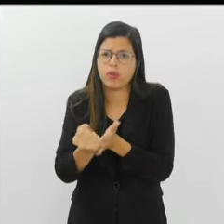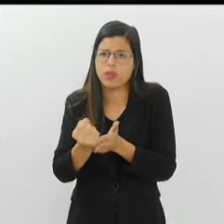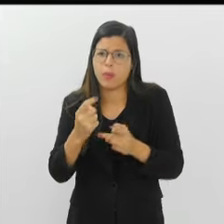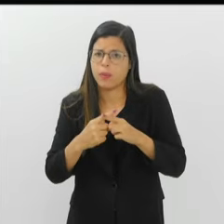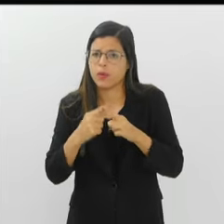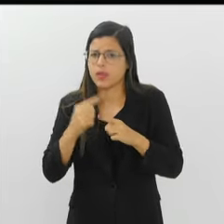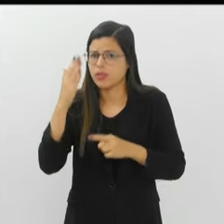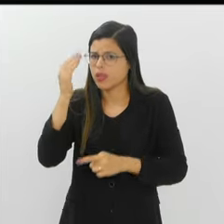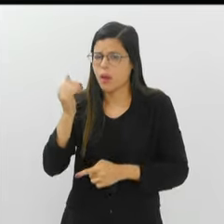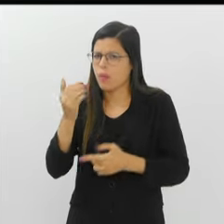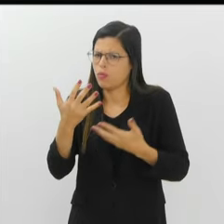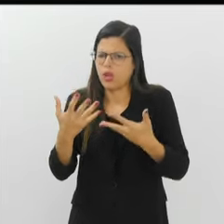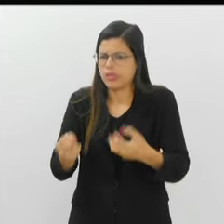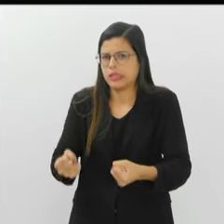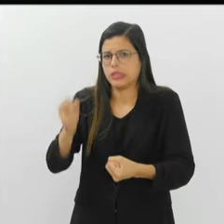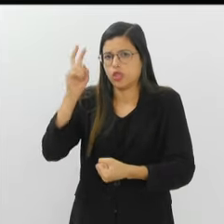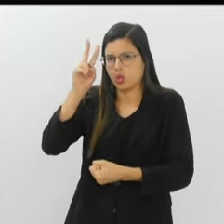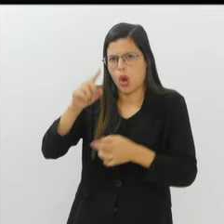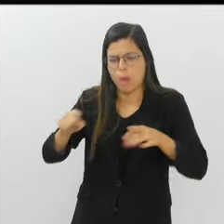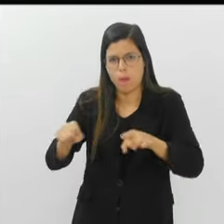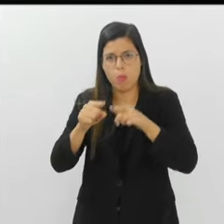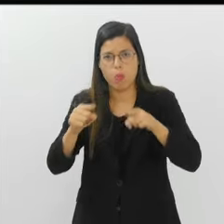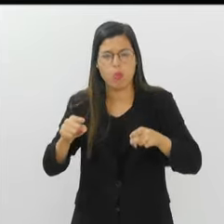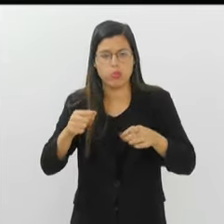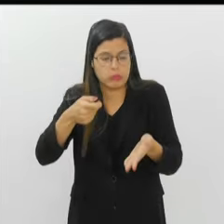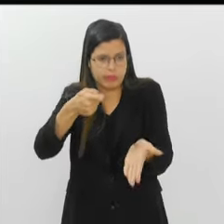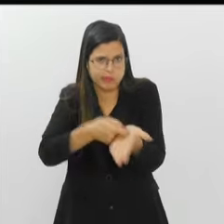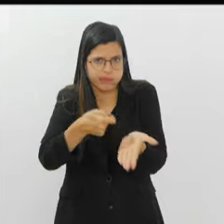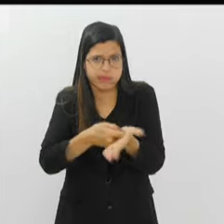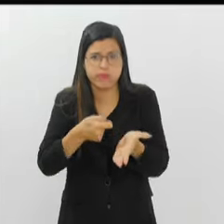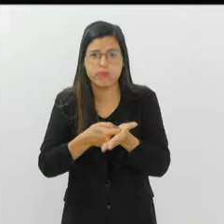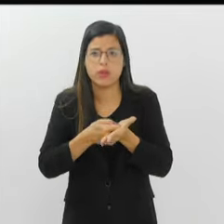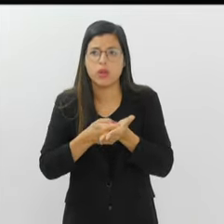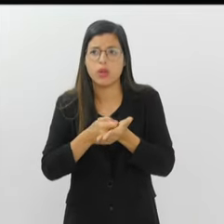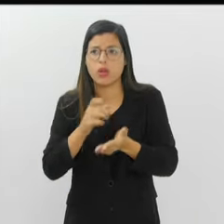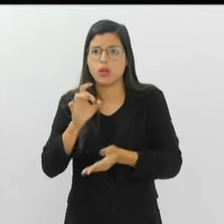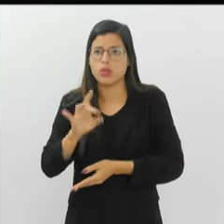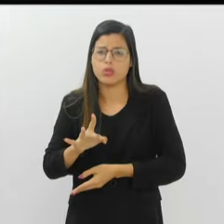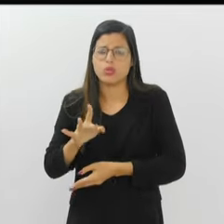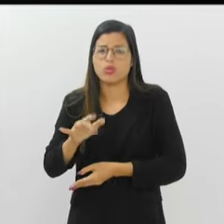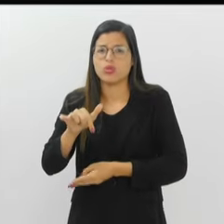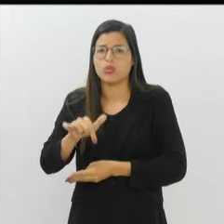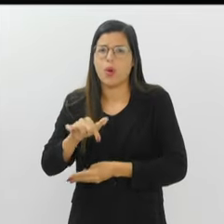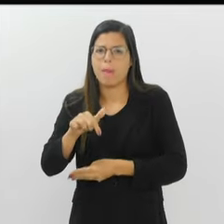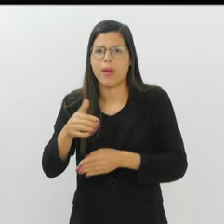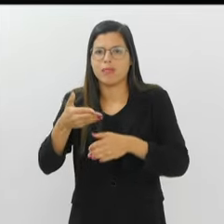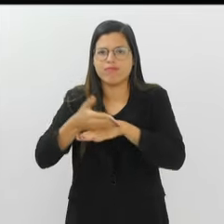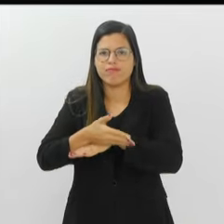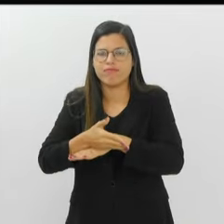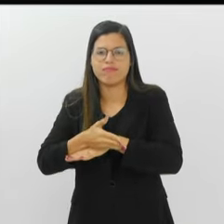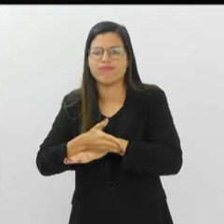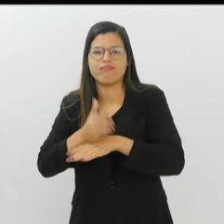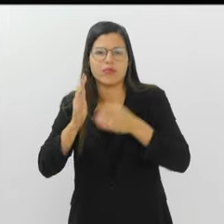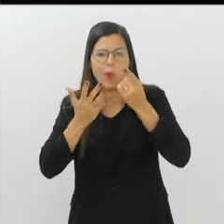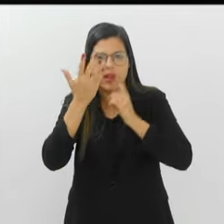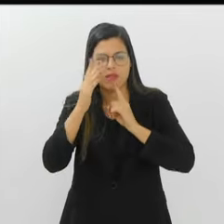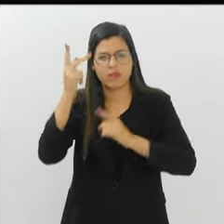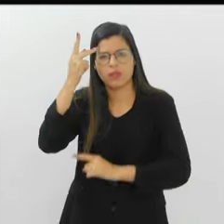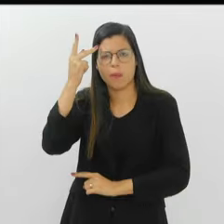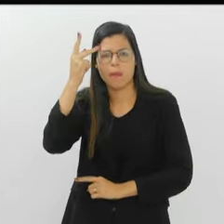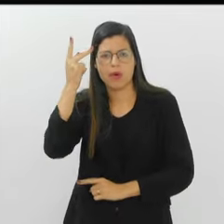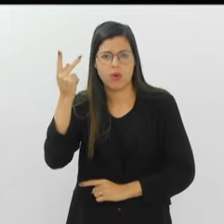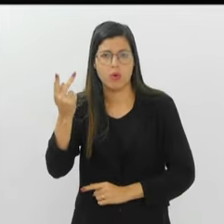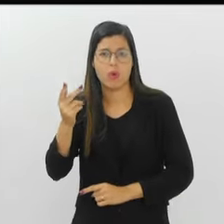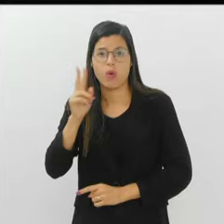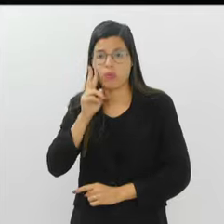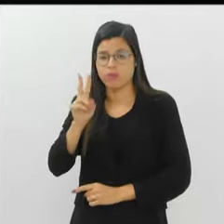eles sabem que eu não vou aceitar algum enredo imposto só para ter lugar no carnaval de São Paulo. Hoje, eu olho